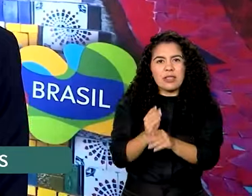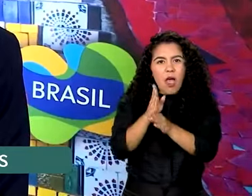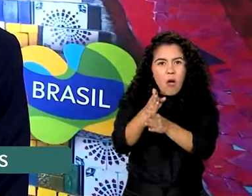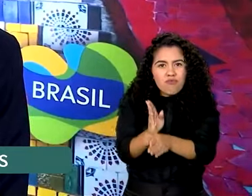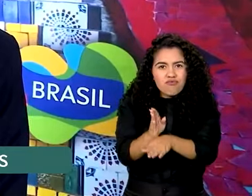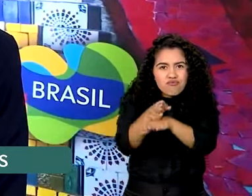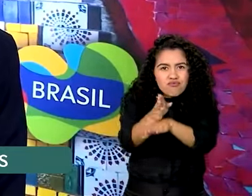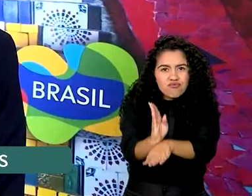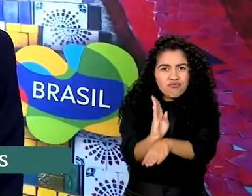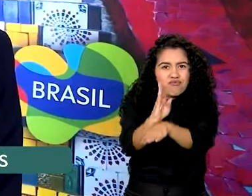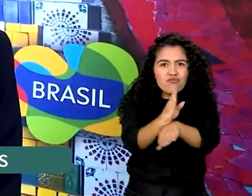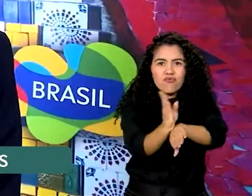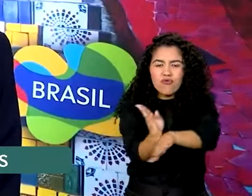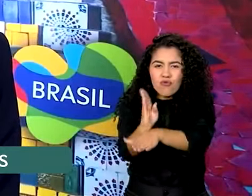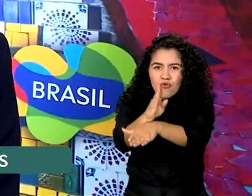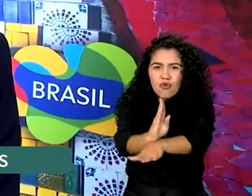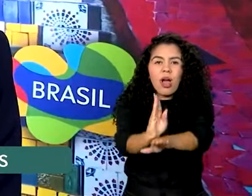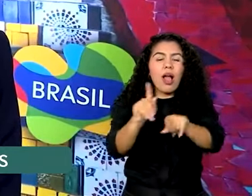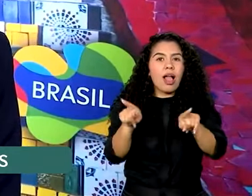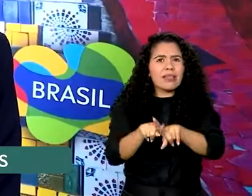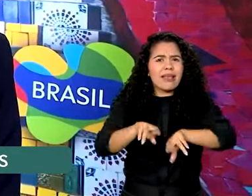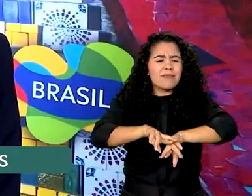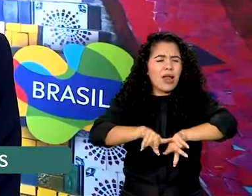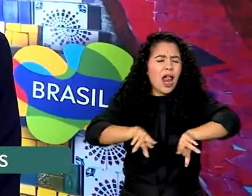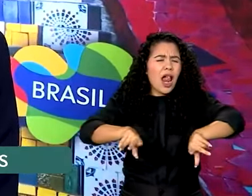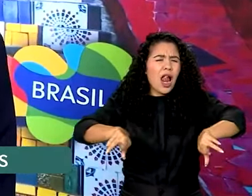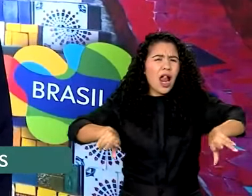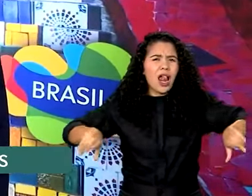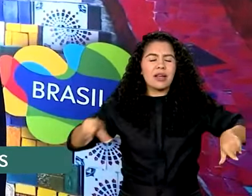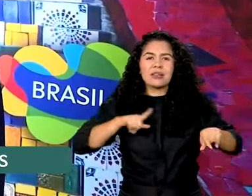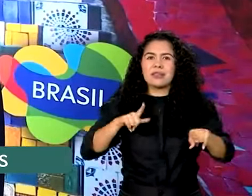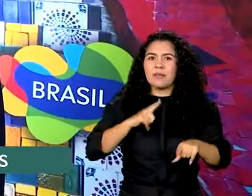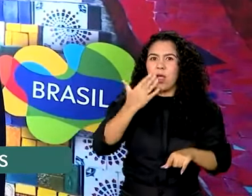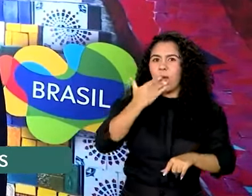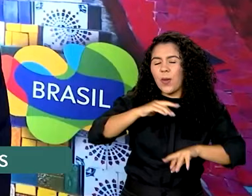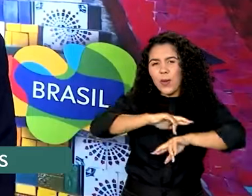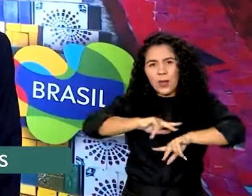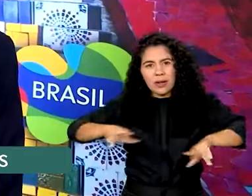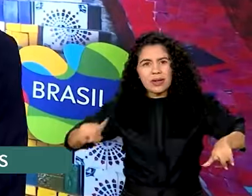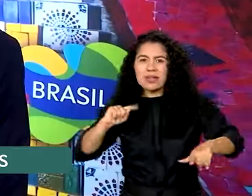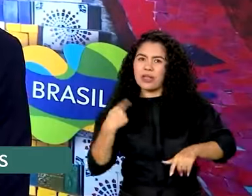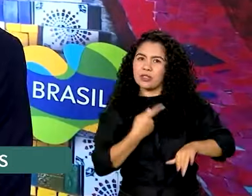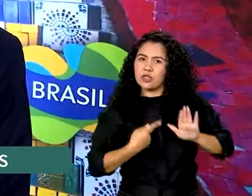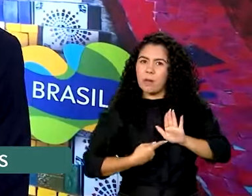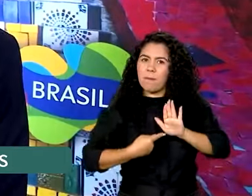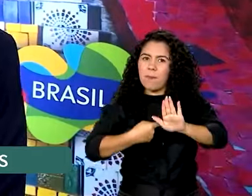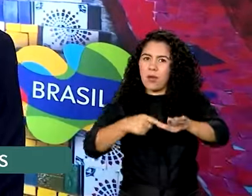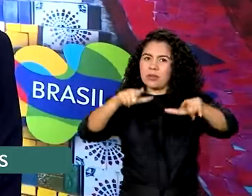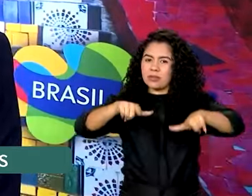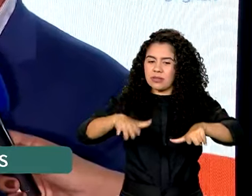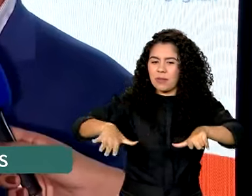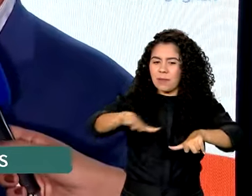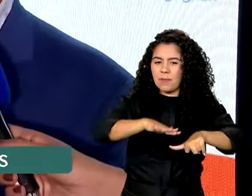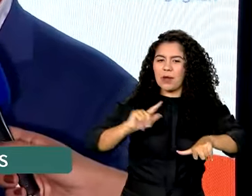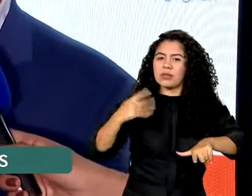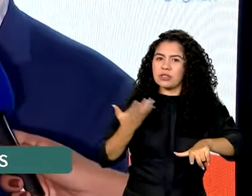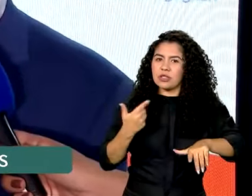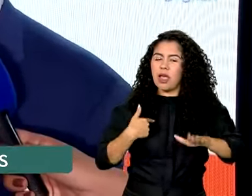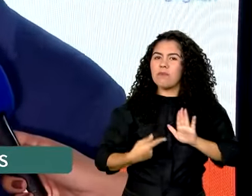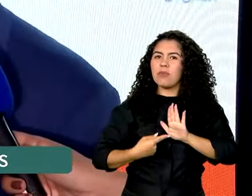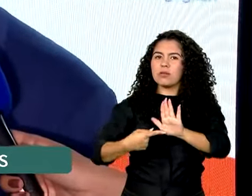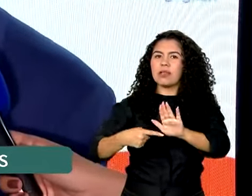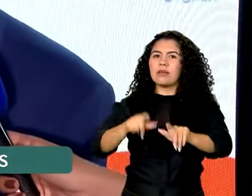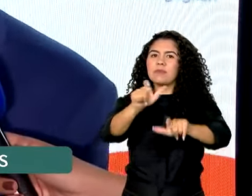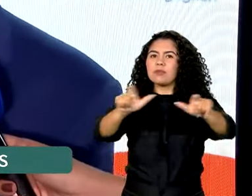E é essa diversidade de cultura, de natureza, de gastronomia que a gente mostra na Casa Brasil e a gente quer mostrar para a Europa inteira. O turismo